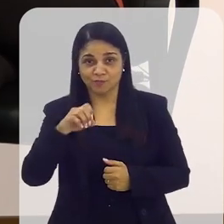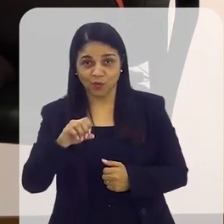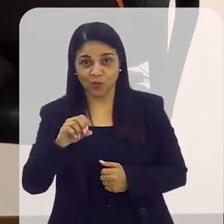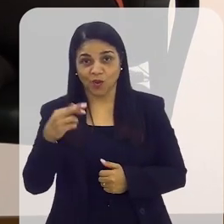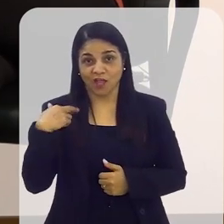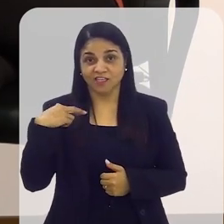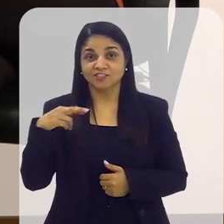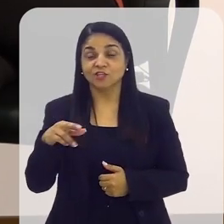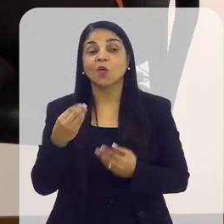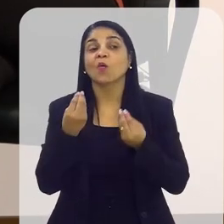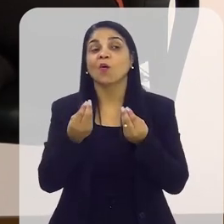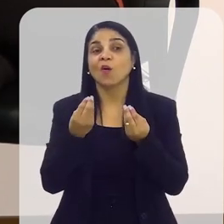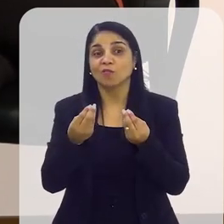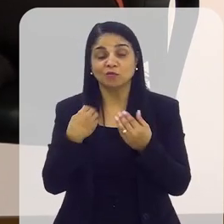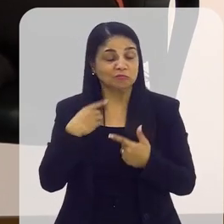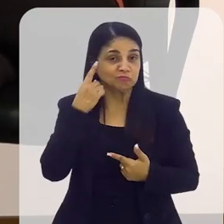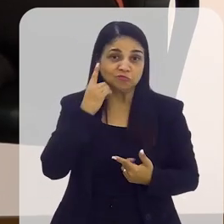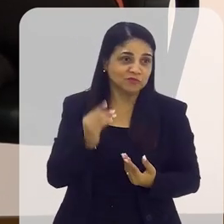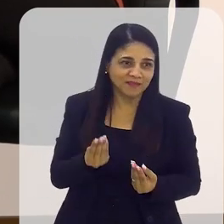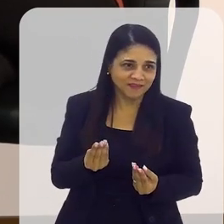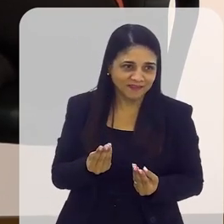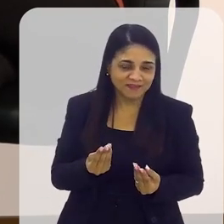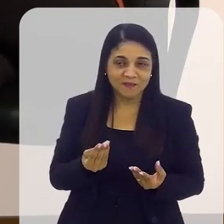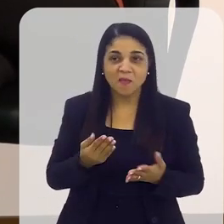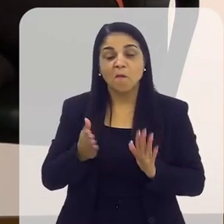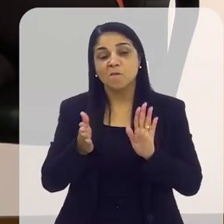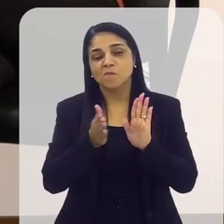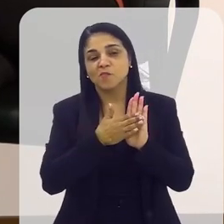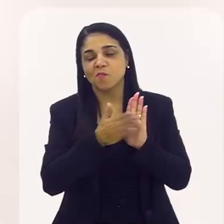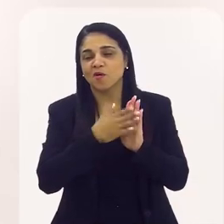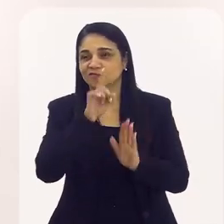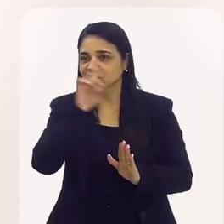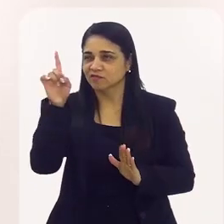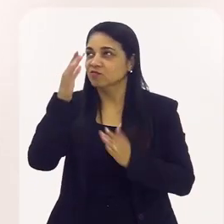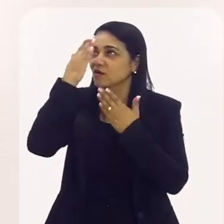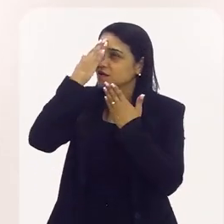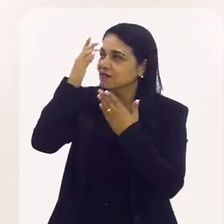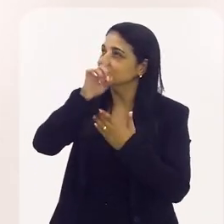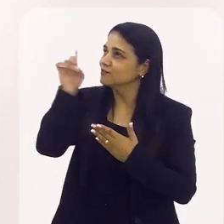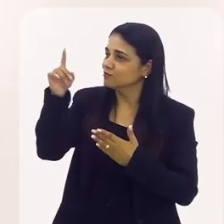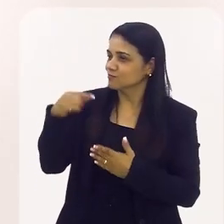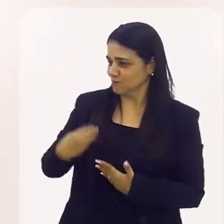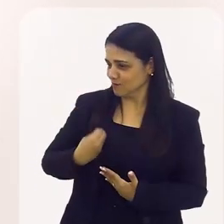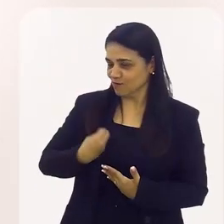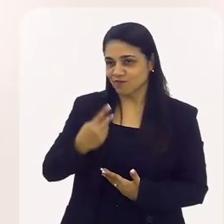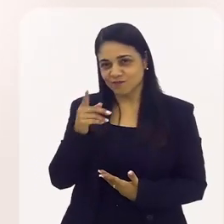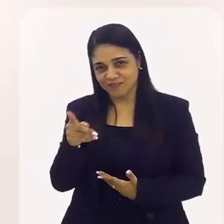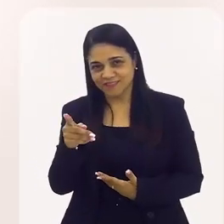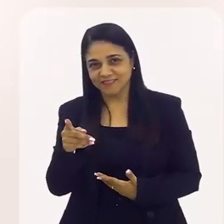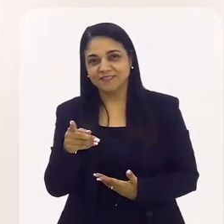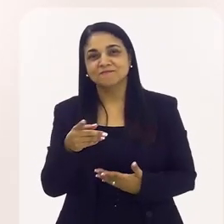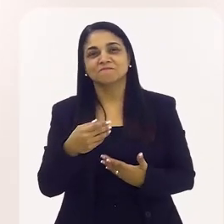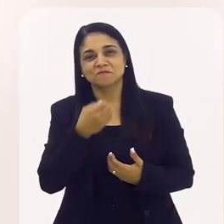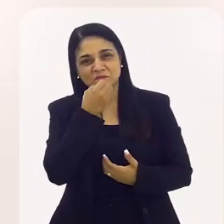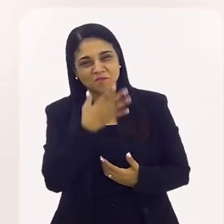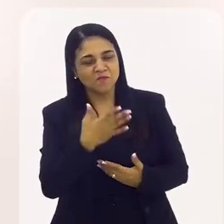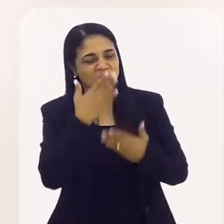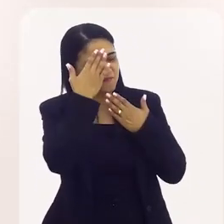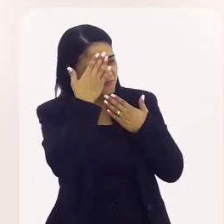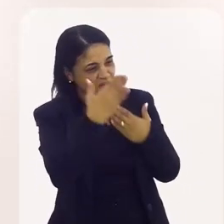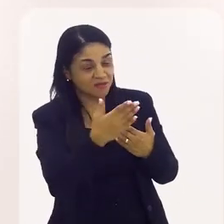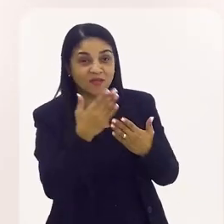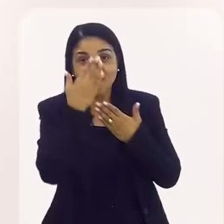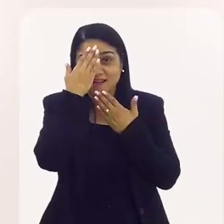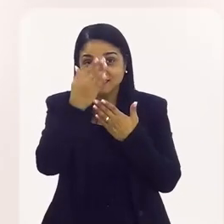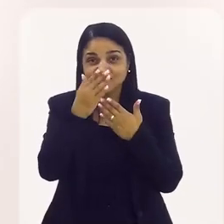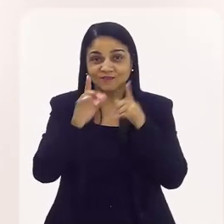Nem eu sei como é que nós chegamos aqui. Porque é um propósito. É um propósito. E eu agradeço a Deus por você existir. Obrigada. Você também.